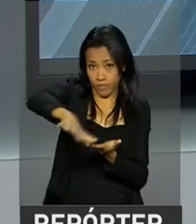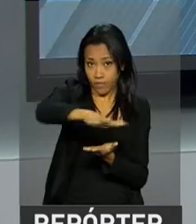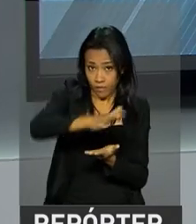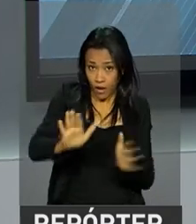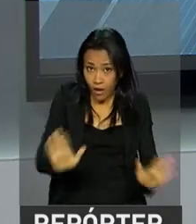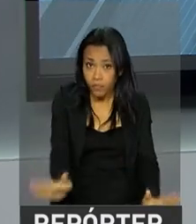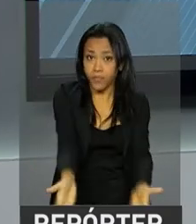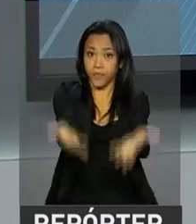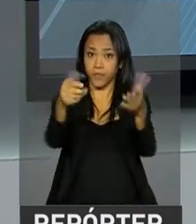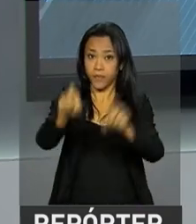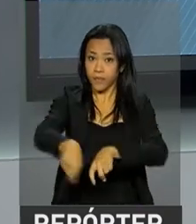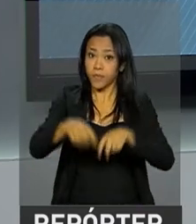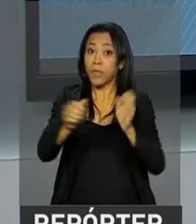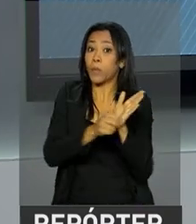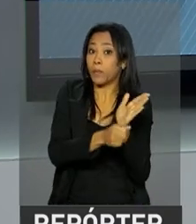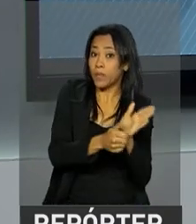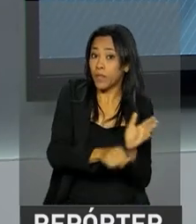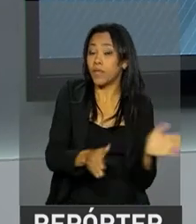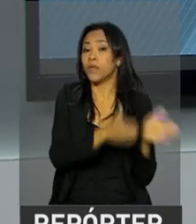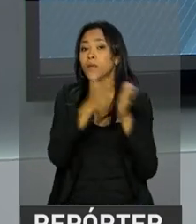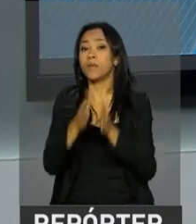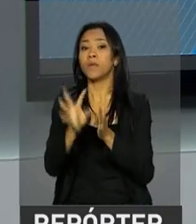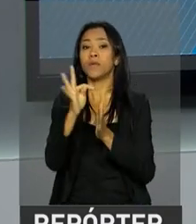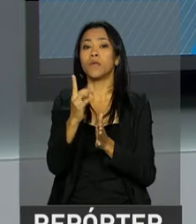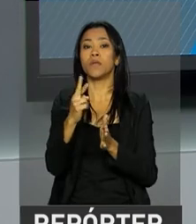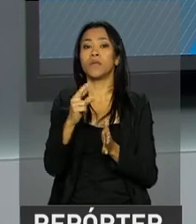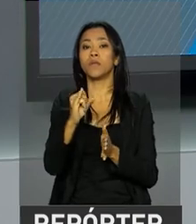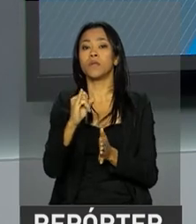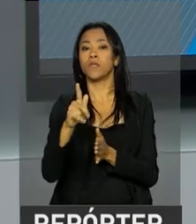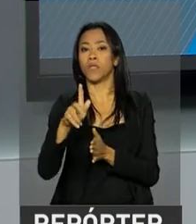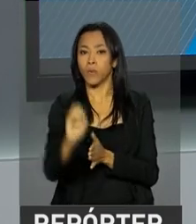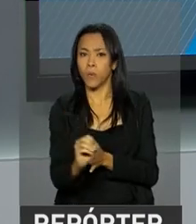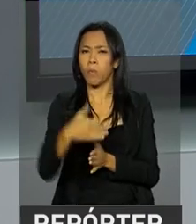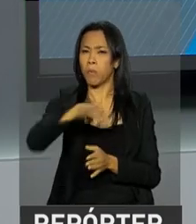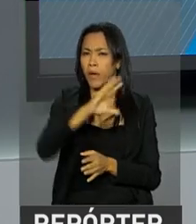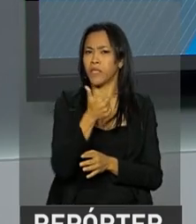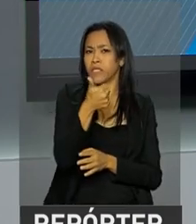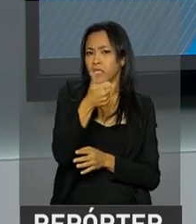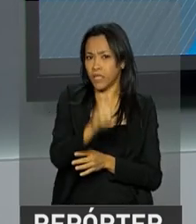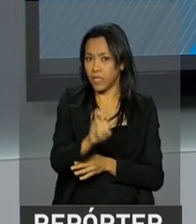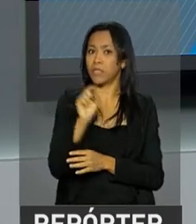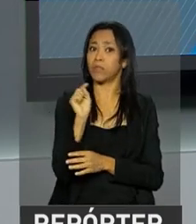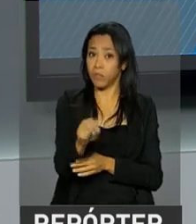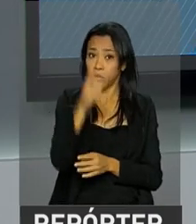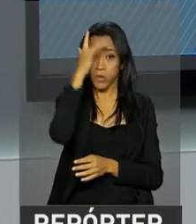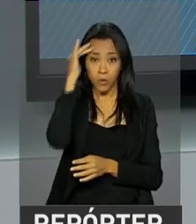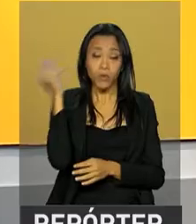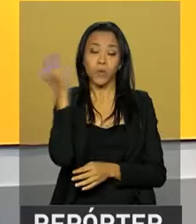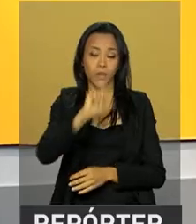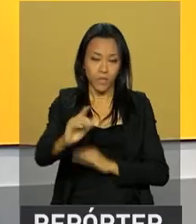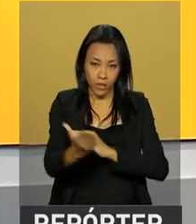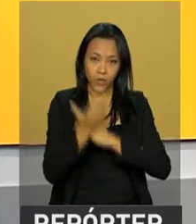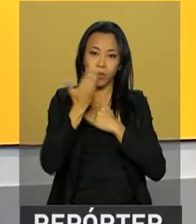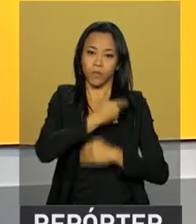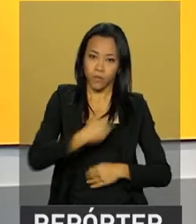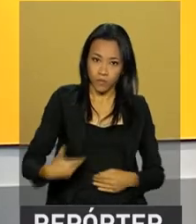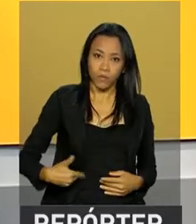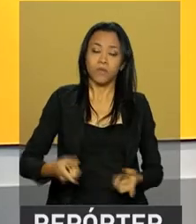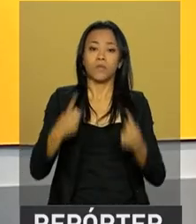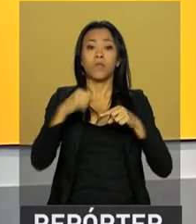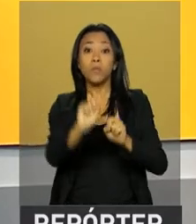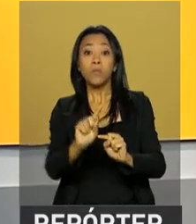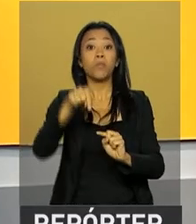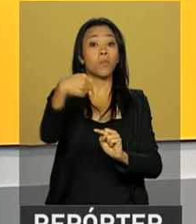destaque para o milho e o trigo. Mais de 15 mil produtores foram beneficiados. Para o ano que vem,